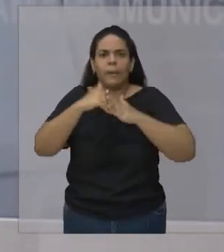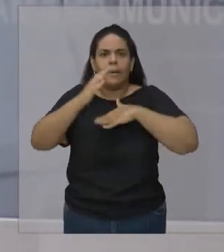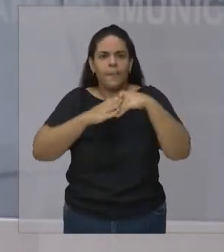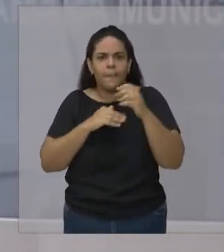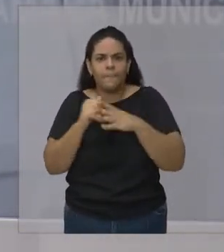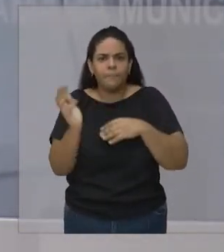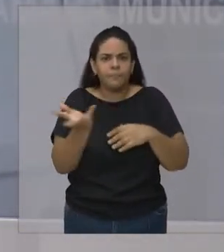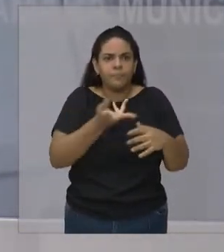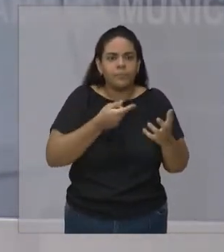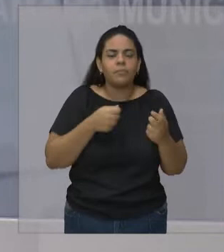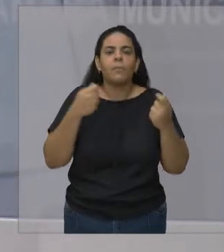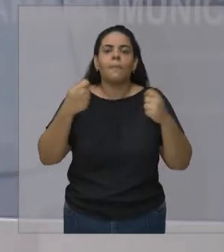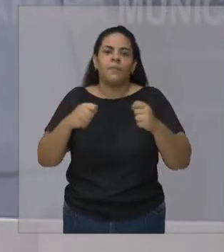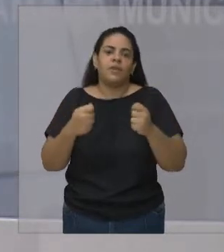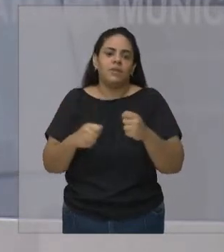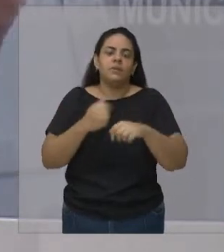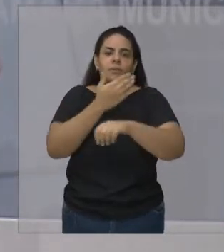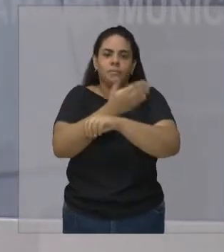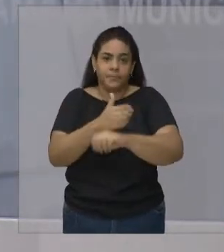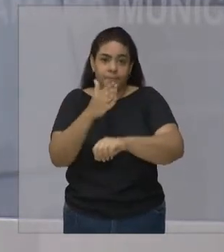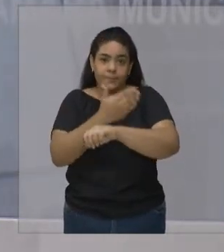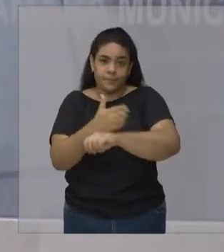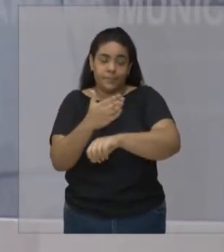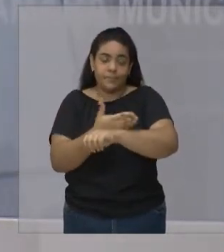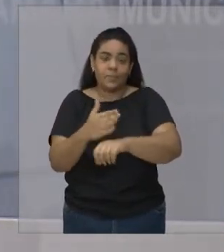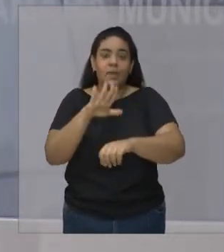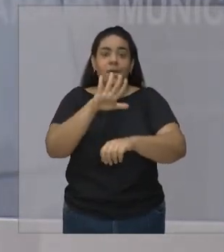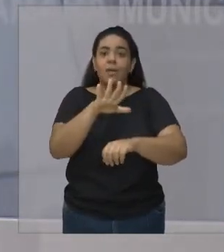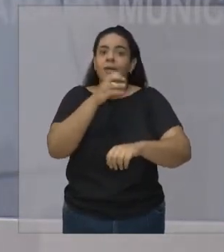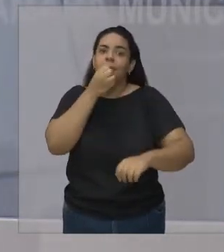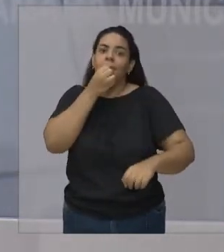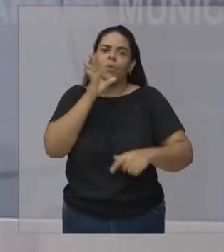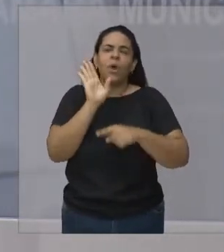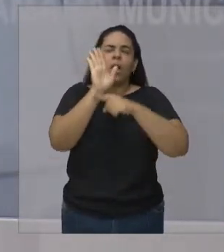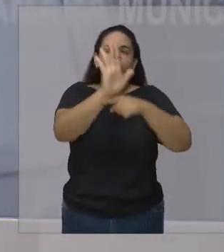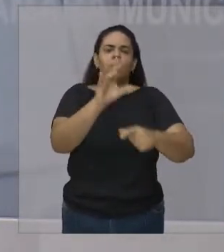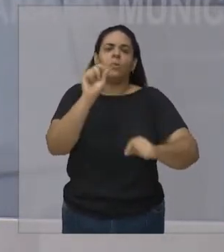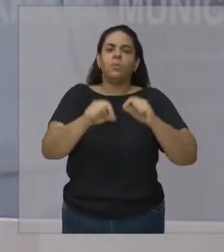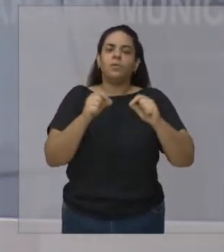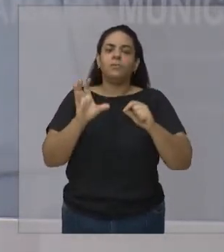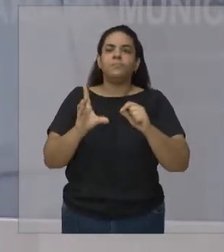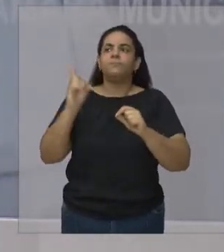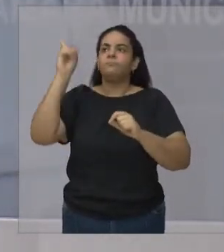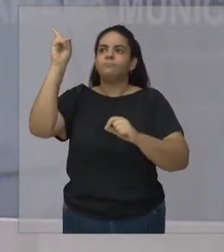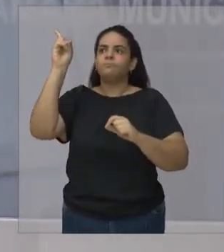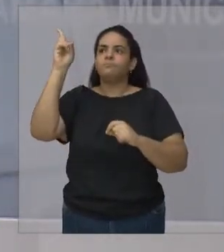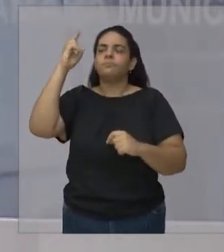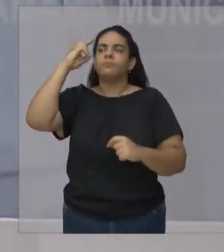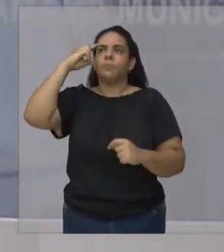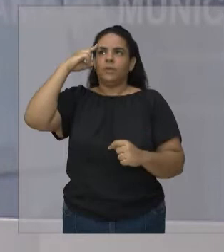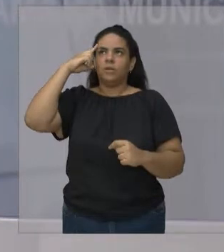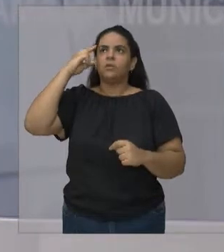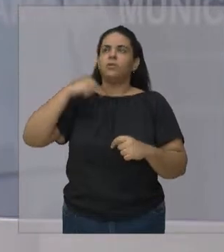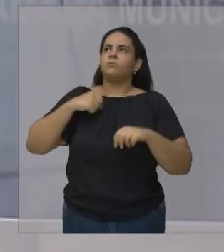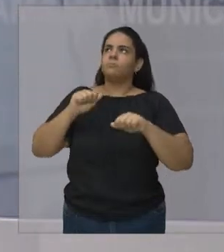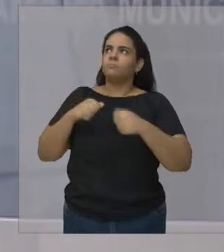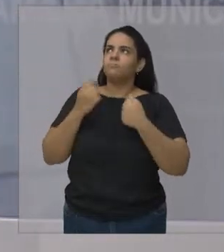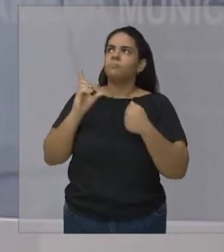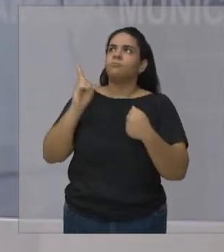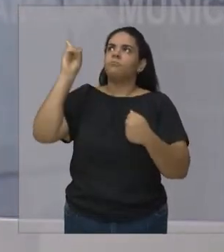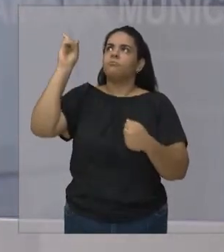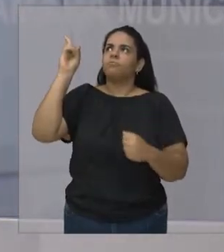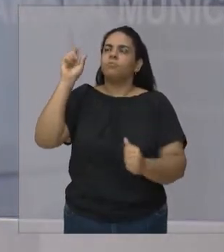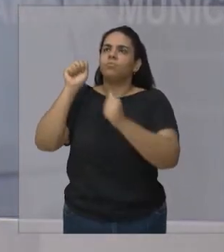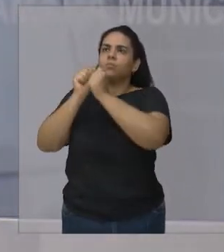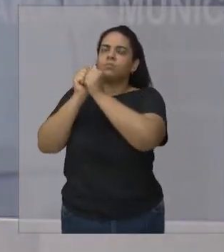Deus na nossa vida As coisas ficam muito mais leves Muito mais fáceis Não quer dizer que vai ser fácil Conquistar uma medalha Não